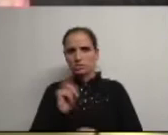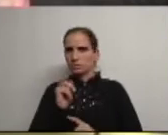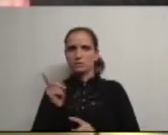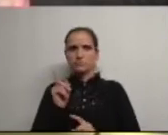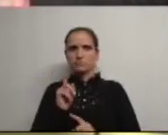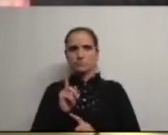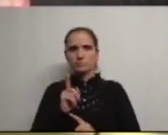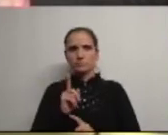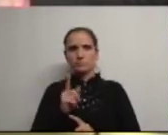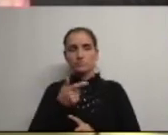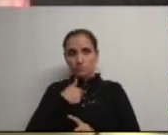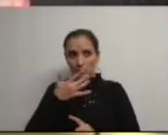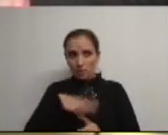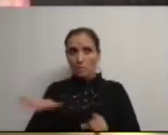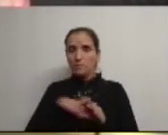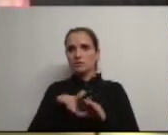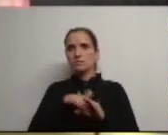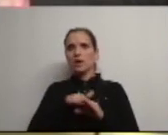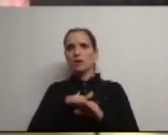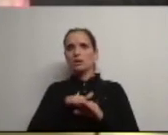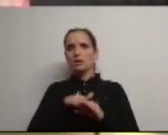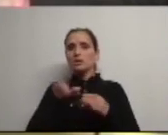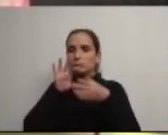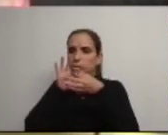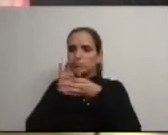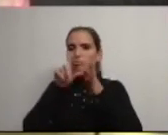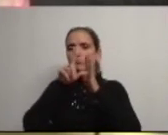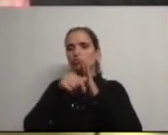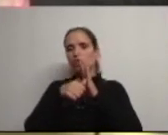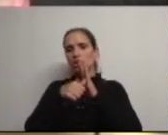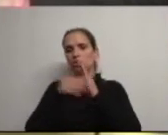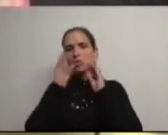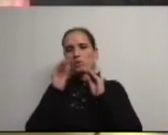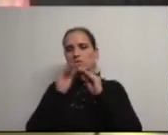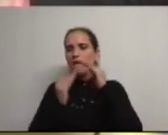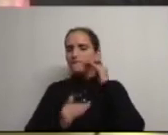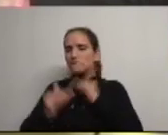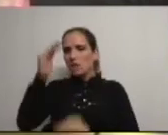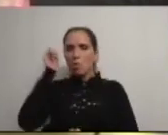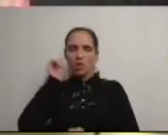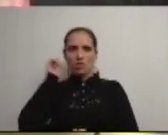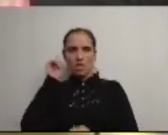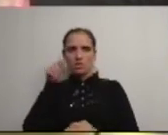nós queremos participar e ser parceiros num projeto educativo de elevada qualidade para o conselho